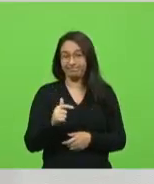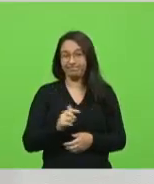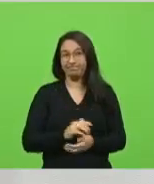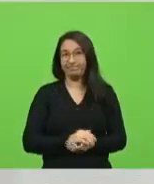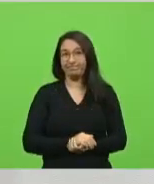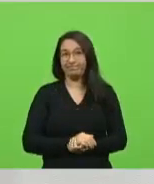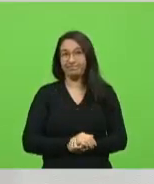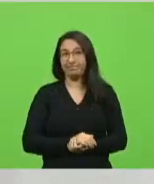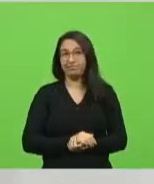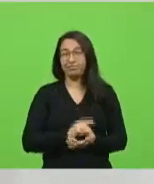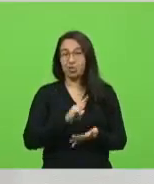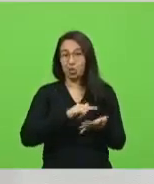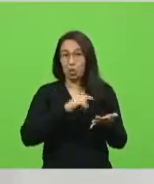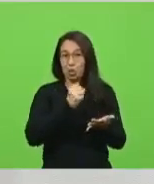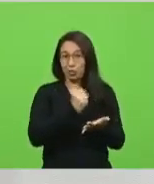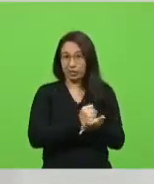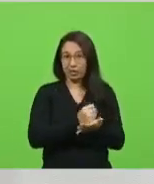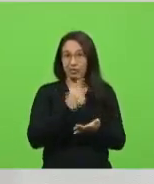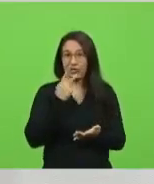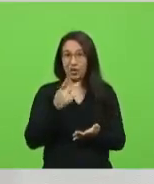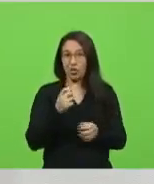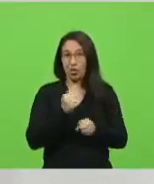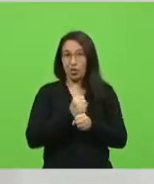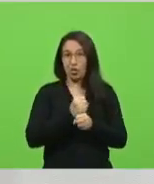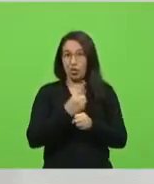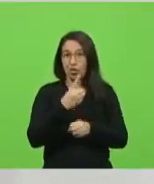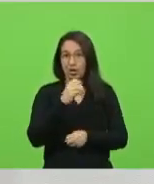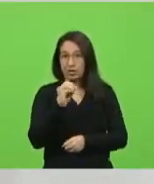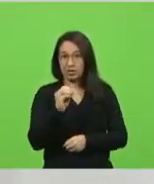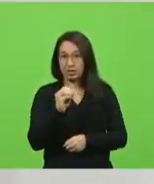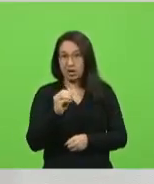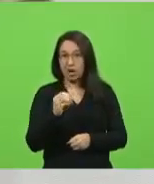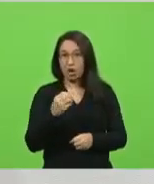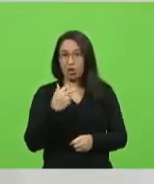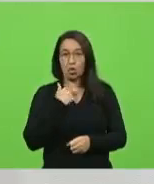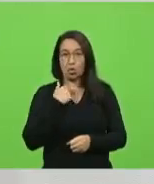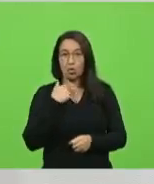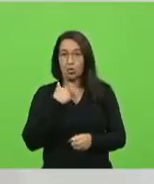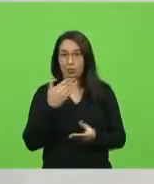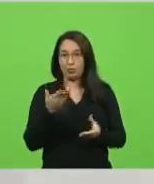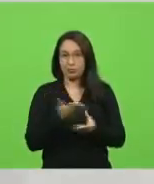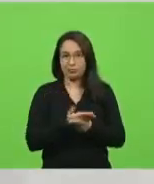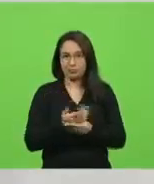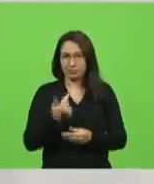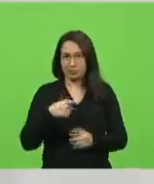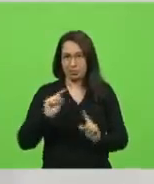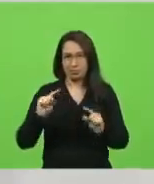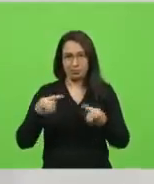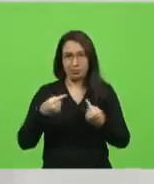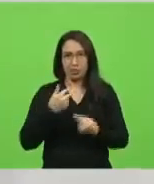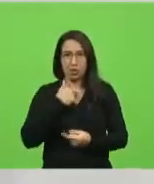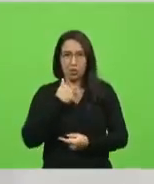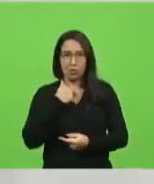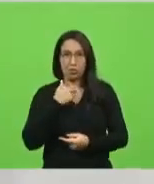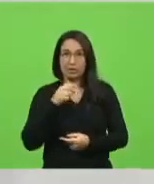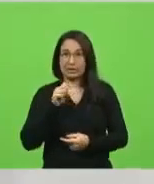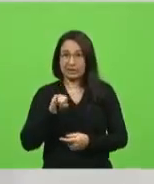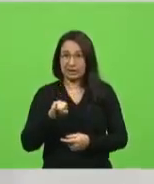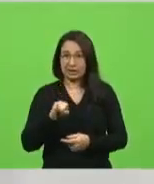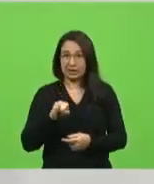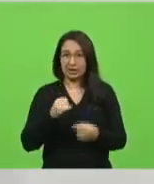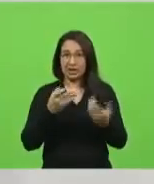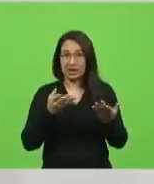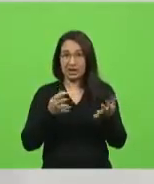Um contrato que fala assim, por 10 anos eu não posso ser processado se isso aqui não funcionar. Não é que vai fazer mal, se simplesmente não funcionar, não